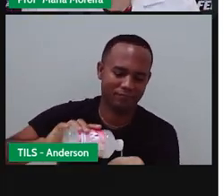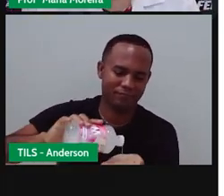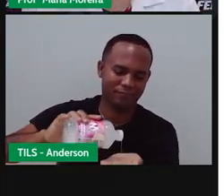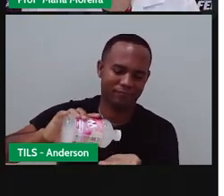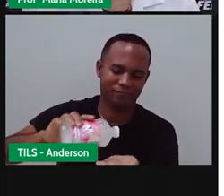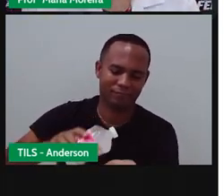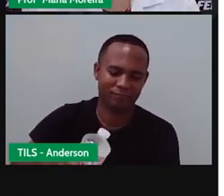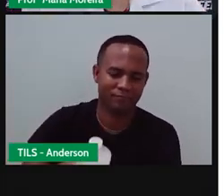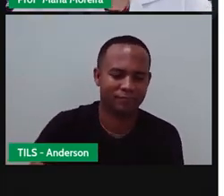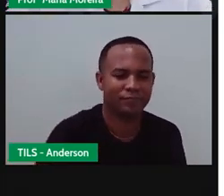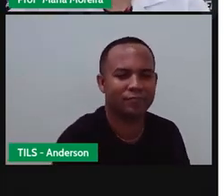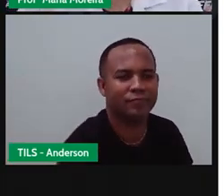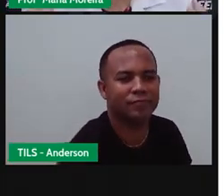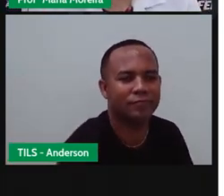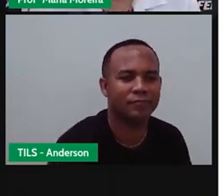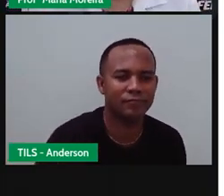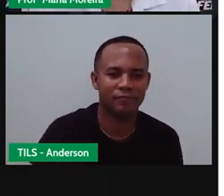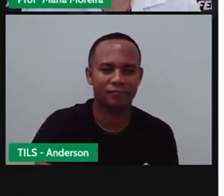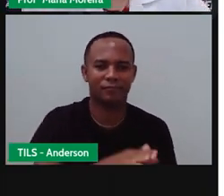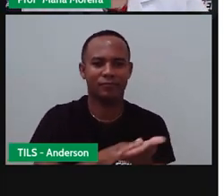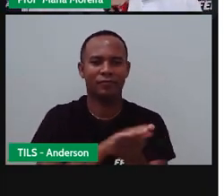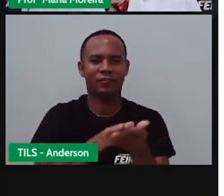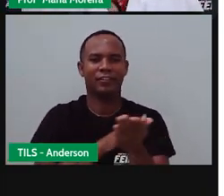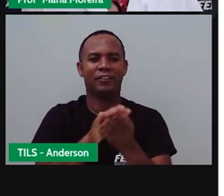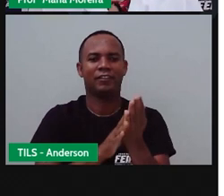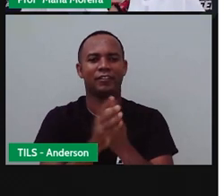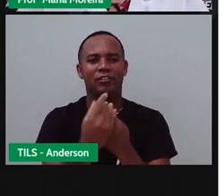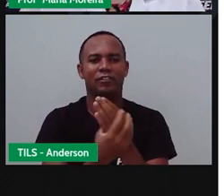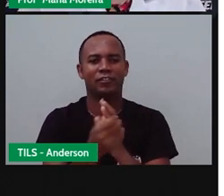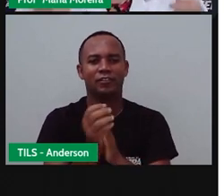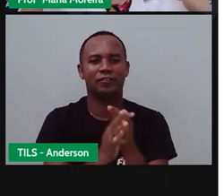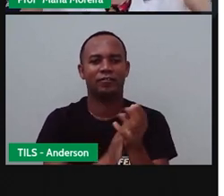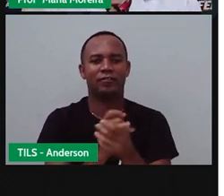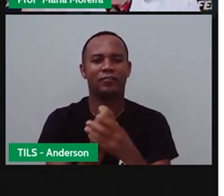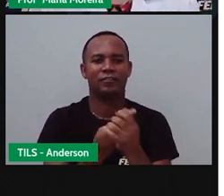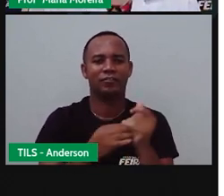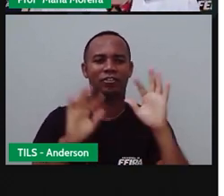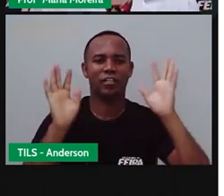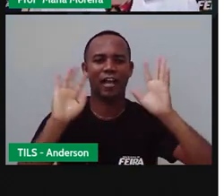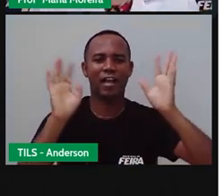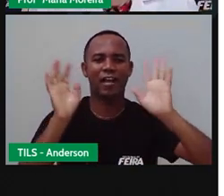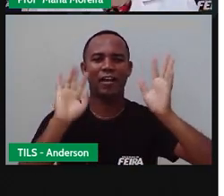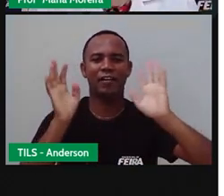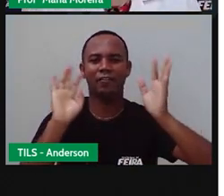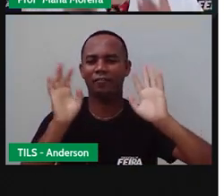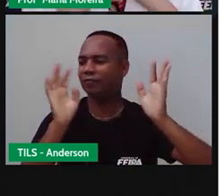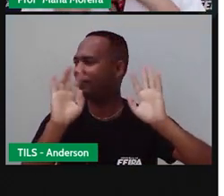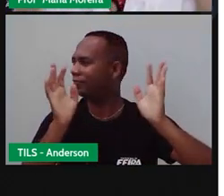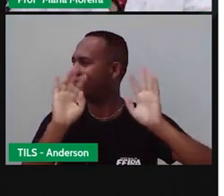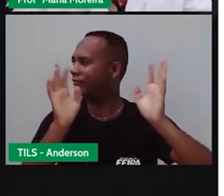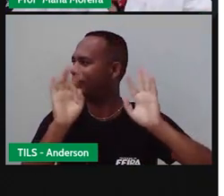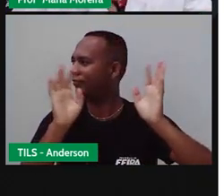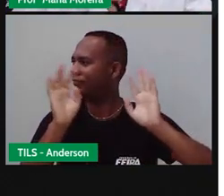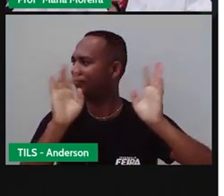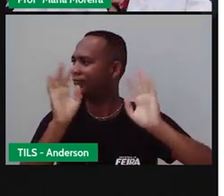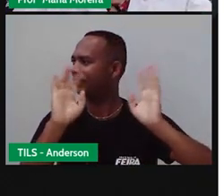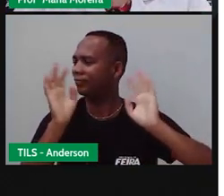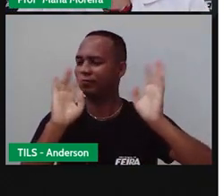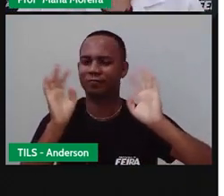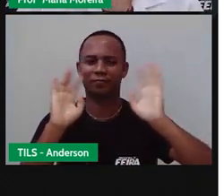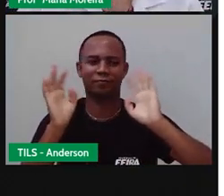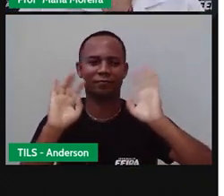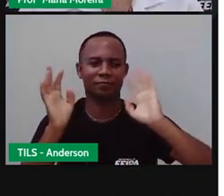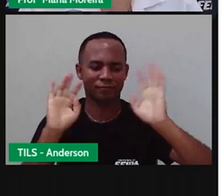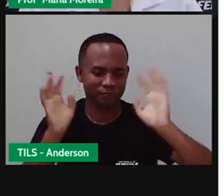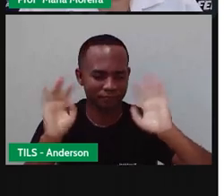apertado Certo? Aquele cheiro Tá? Todo mundo Tá vacinado E um beijo da